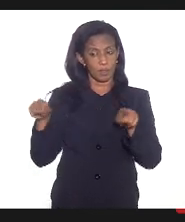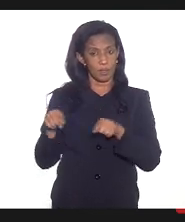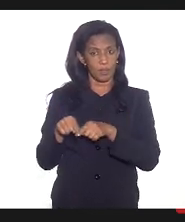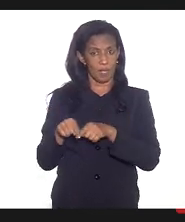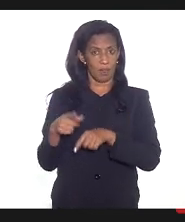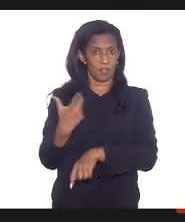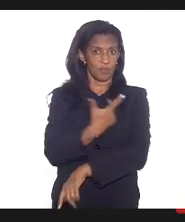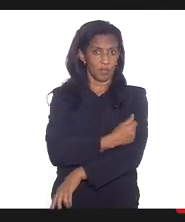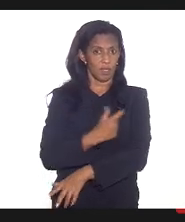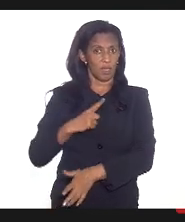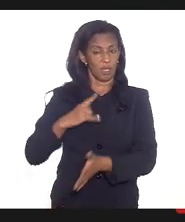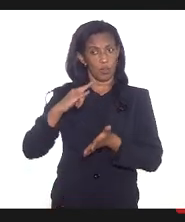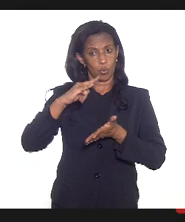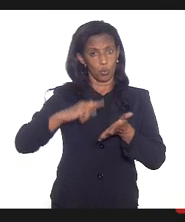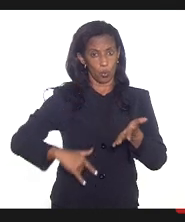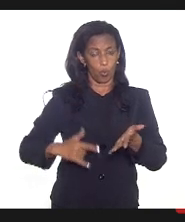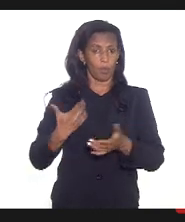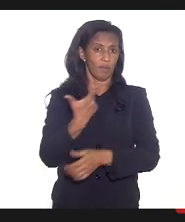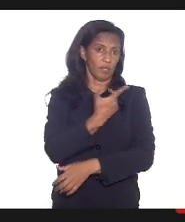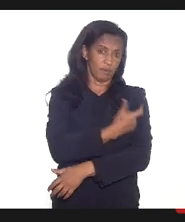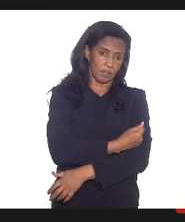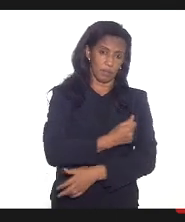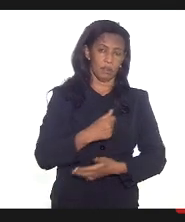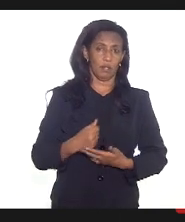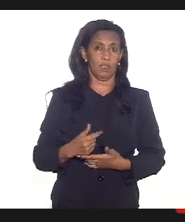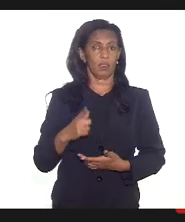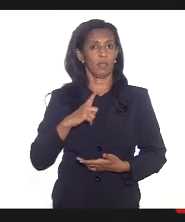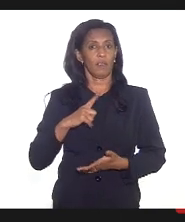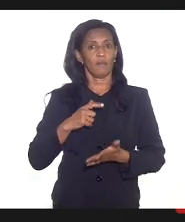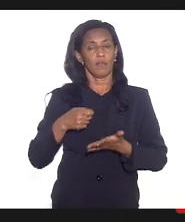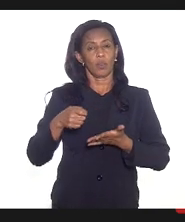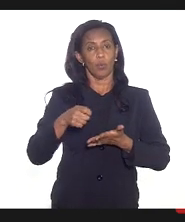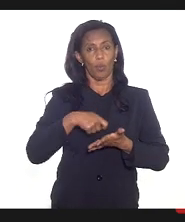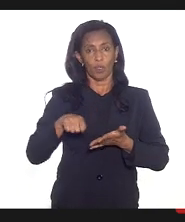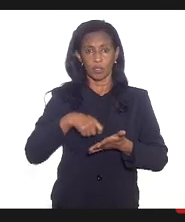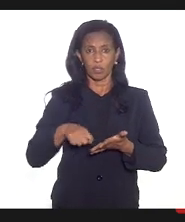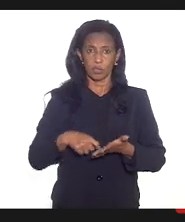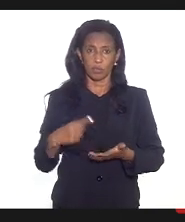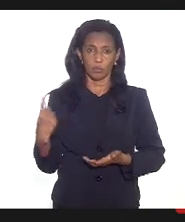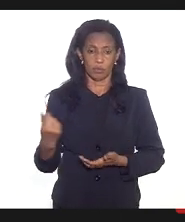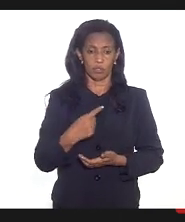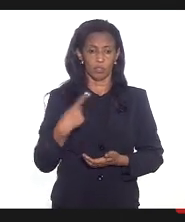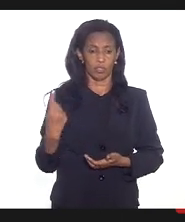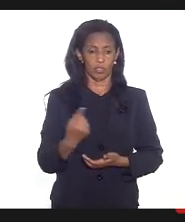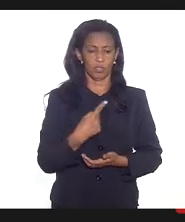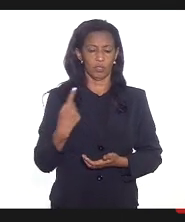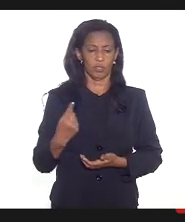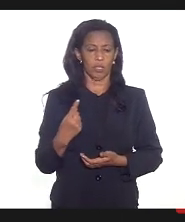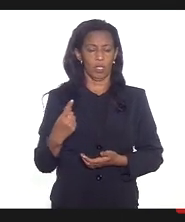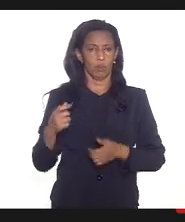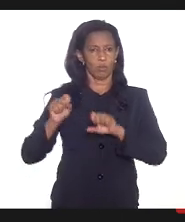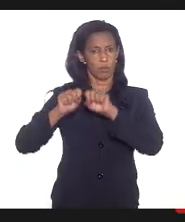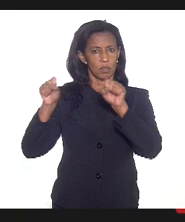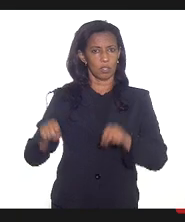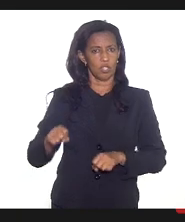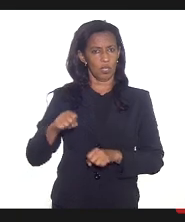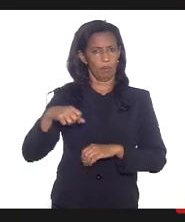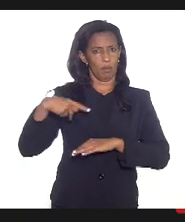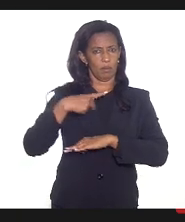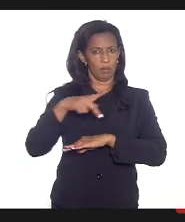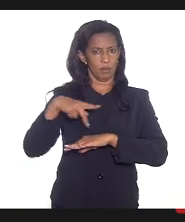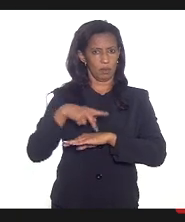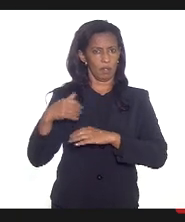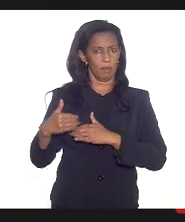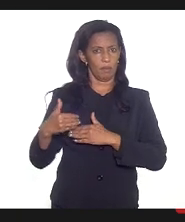a gente tem o documento a gestante faz a vacinada é feito o registro a gente tem o registro no sistema nacional e a